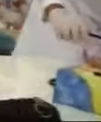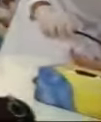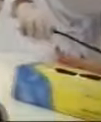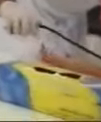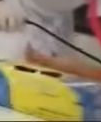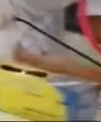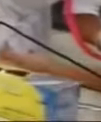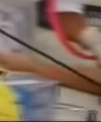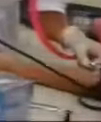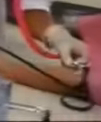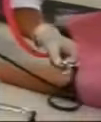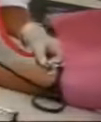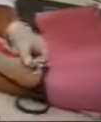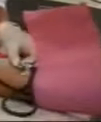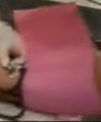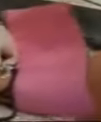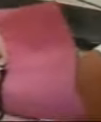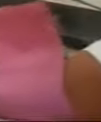Federal de Uberlândia.